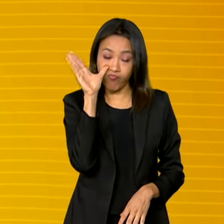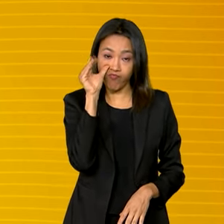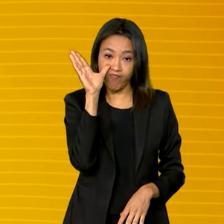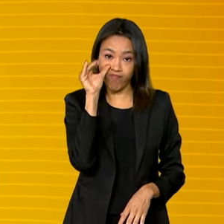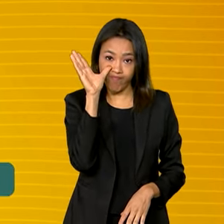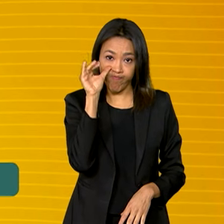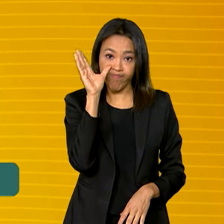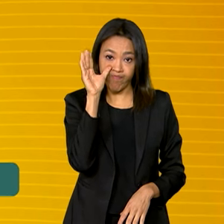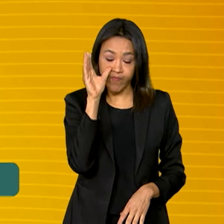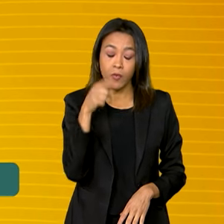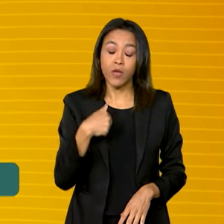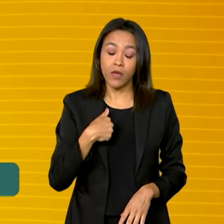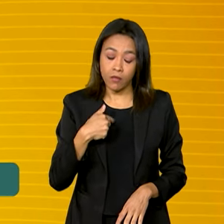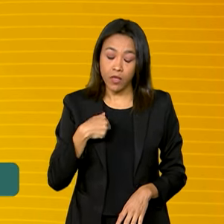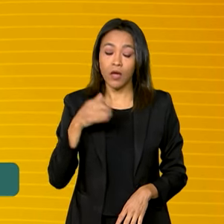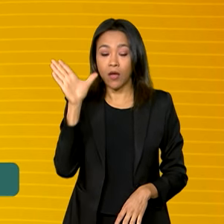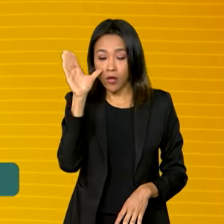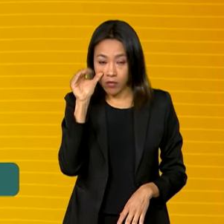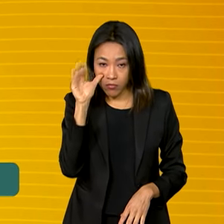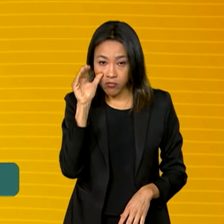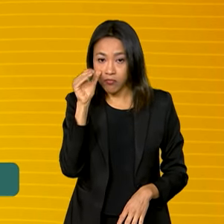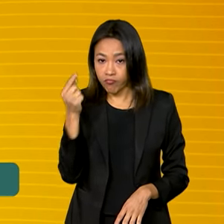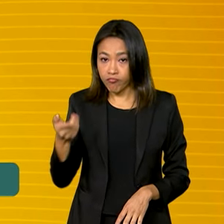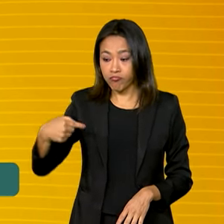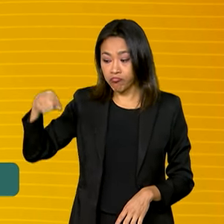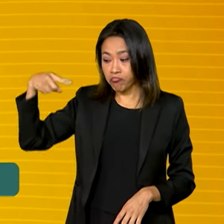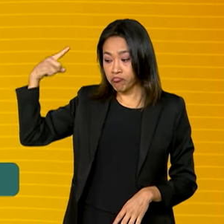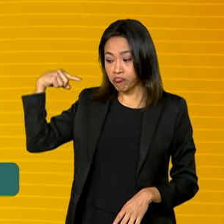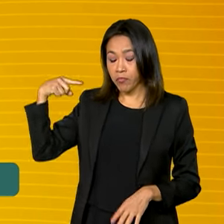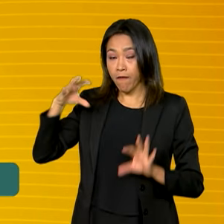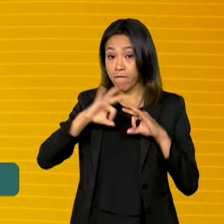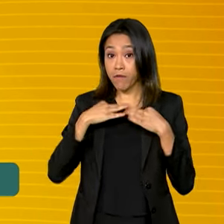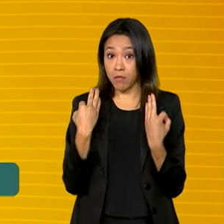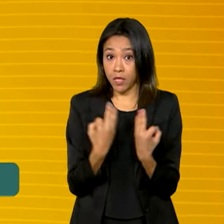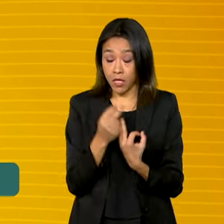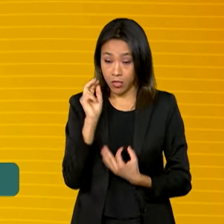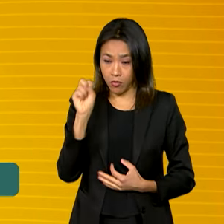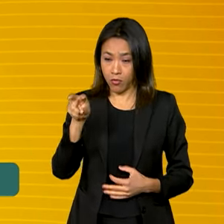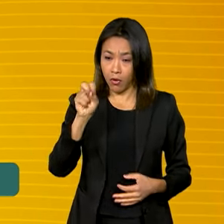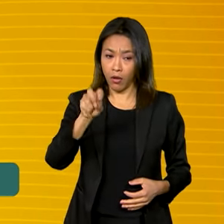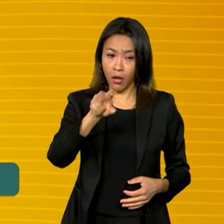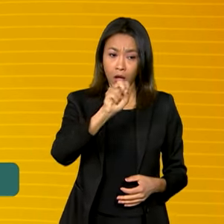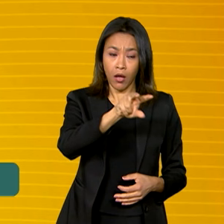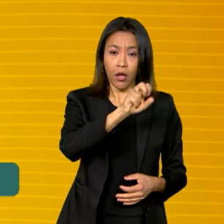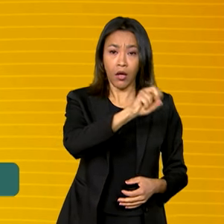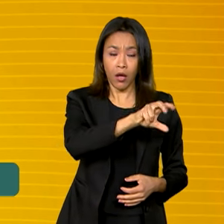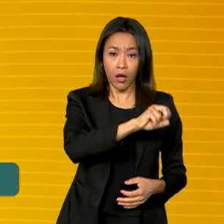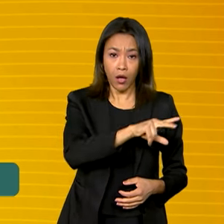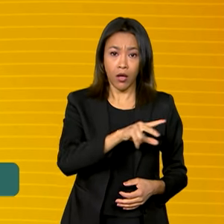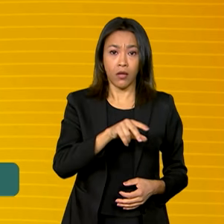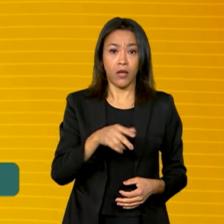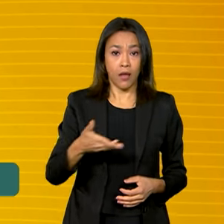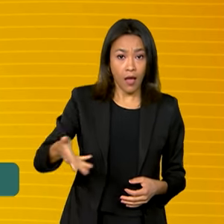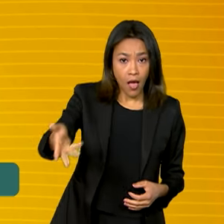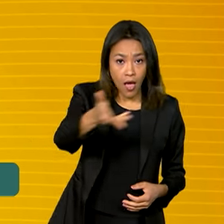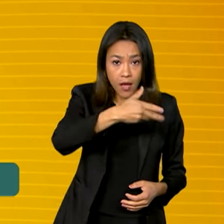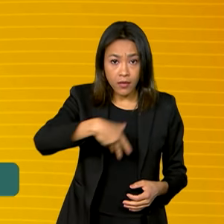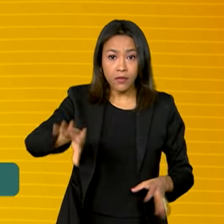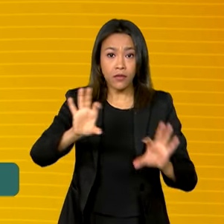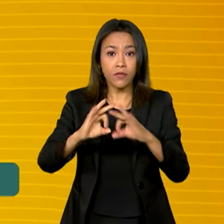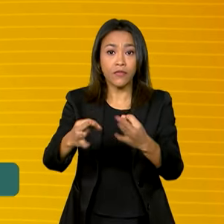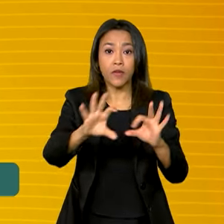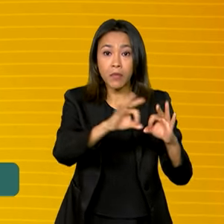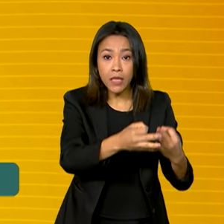Eu tenho assistido nos últimos dias várias famílias ali que começam a receber